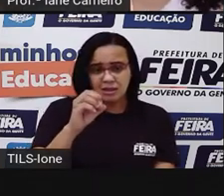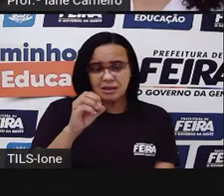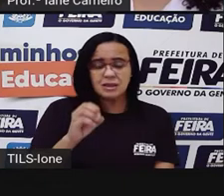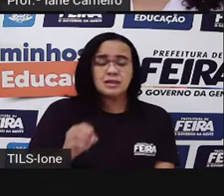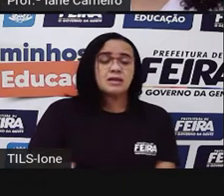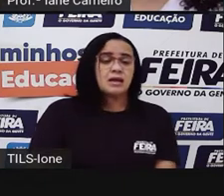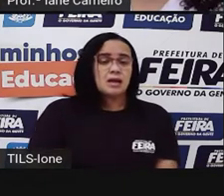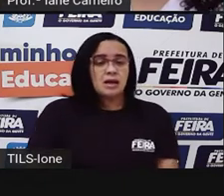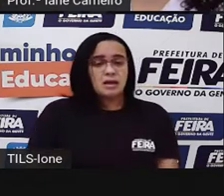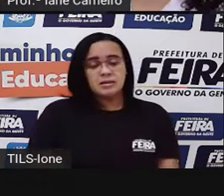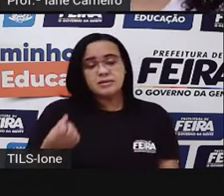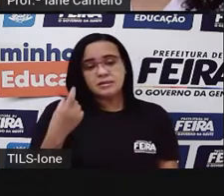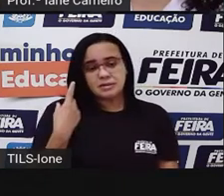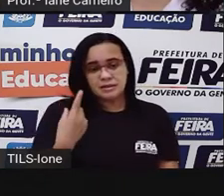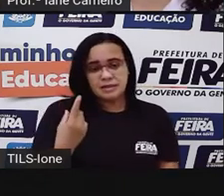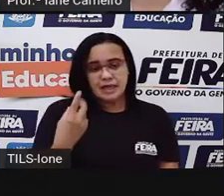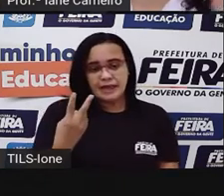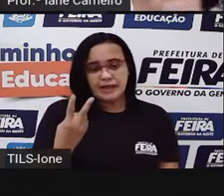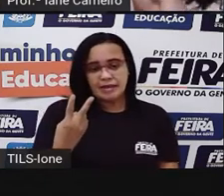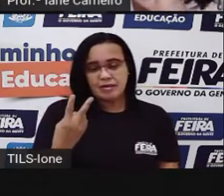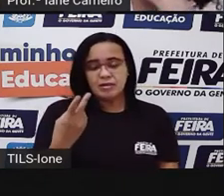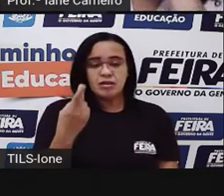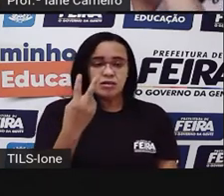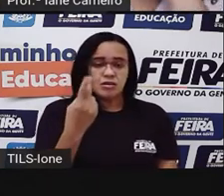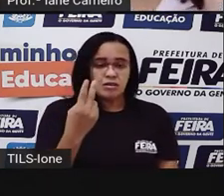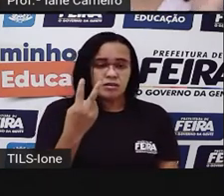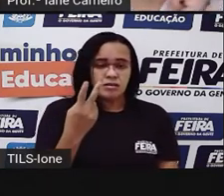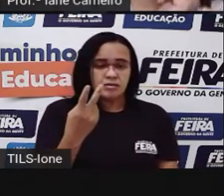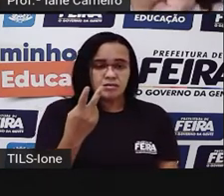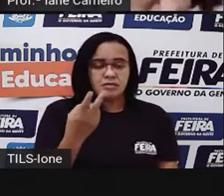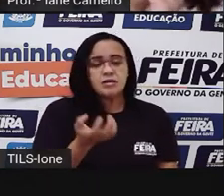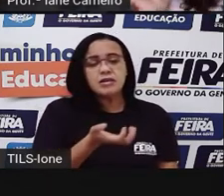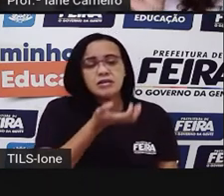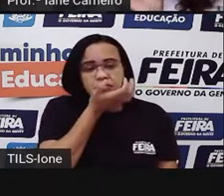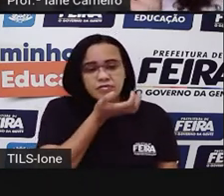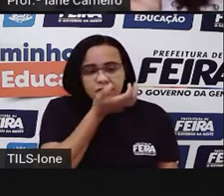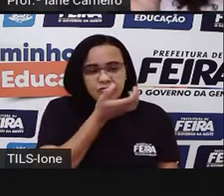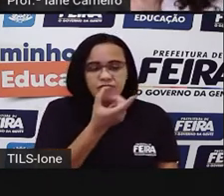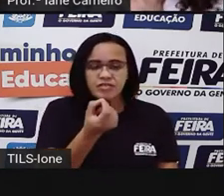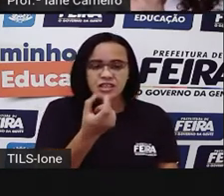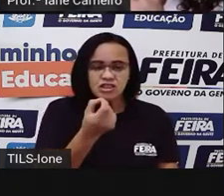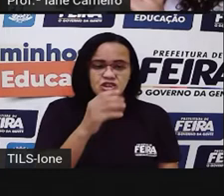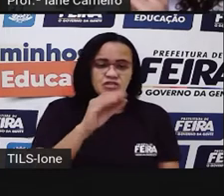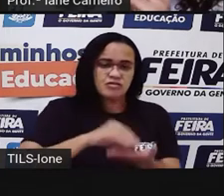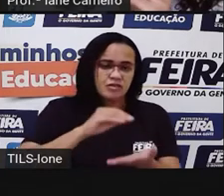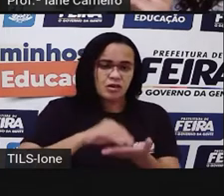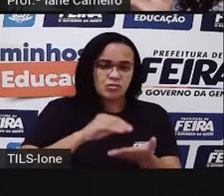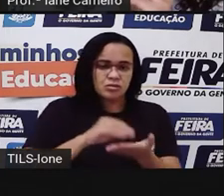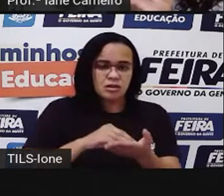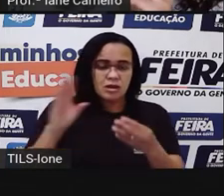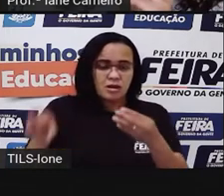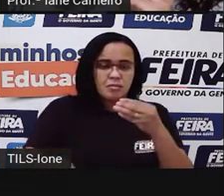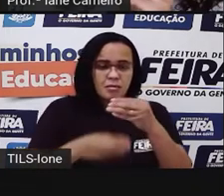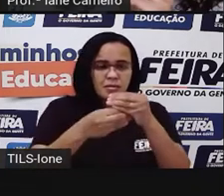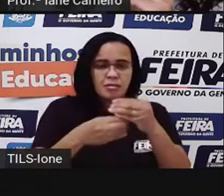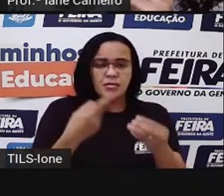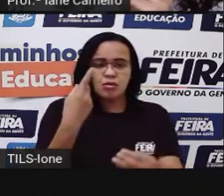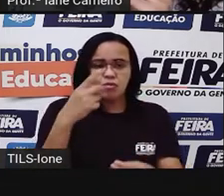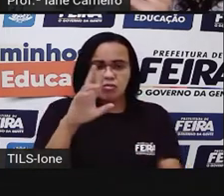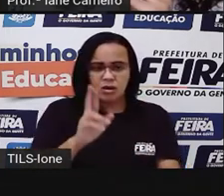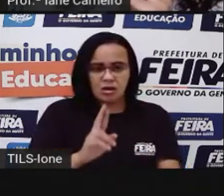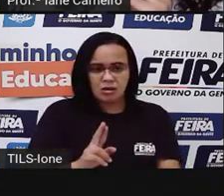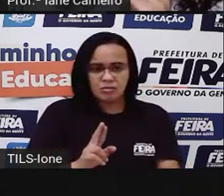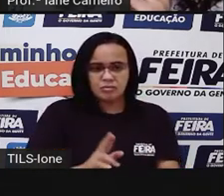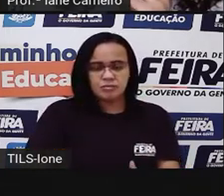80, 90, 100. Ó, falta 10, 20. Faltam 20 centavos. Vamos para o segundo pote,